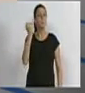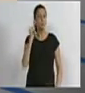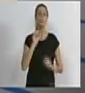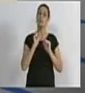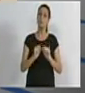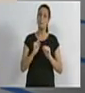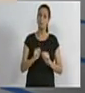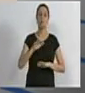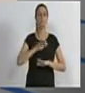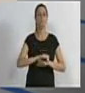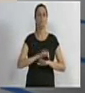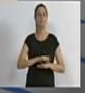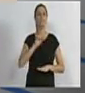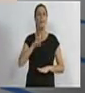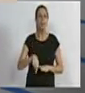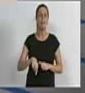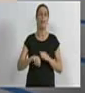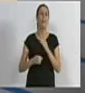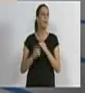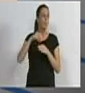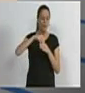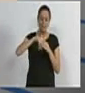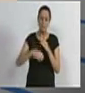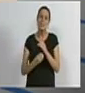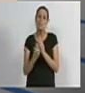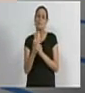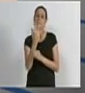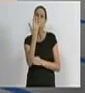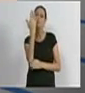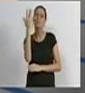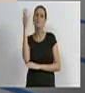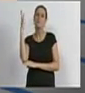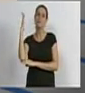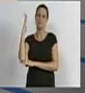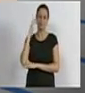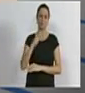fazer é o plantio de vegetação nativa em áreas desmatadas.